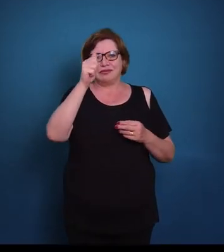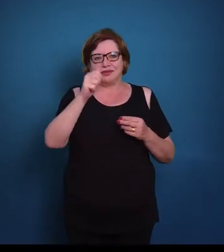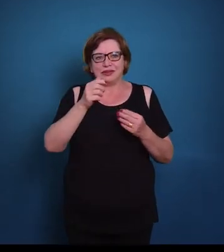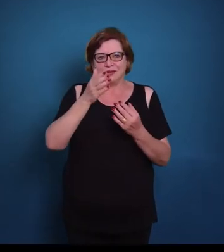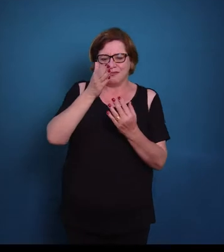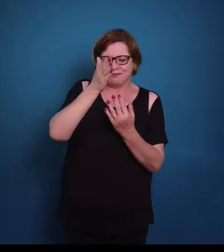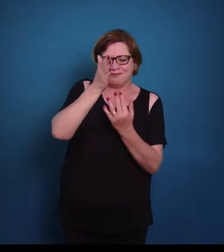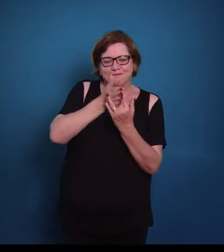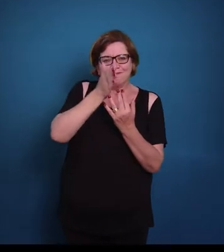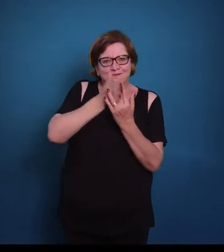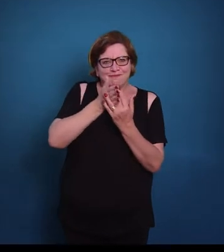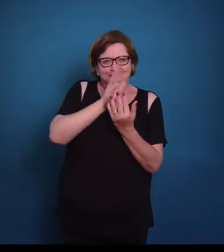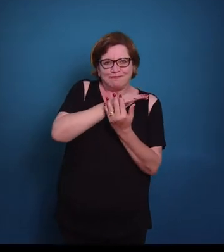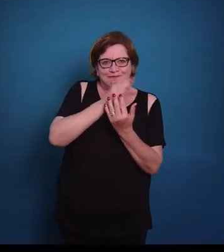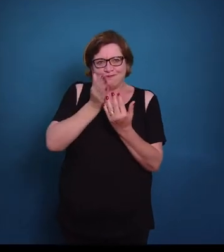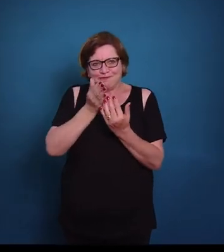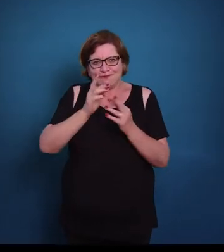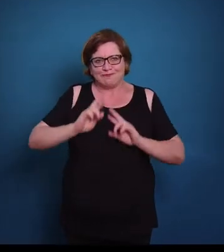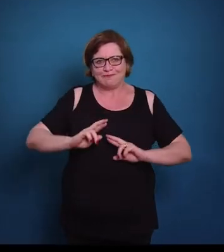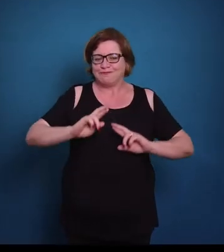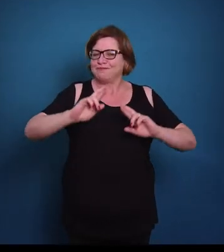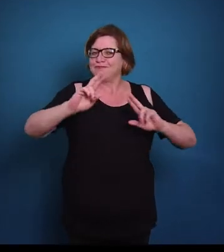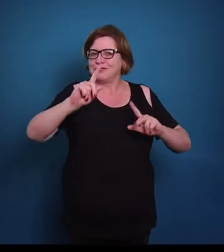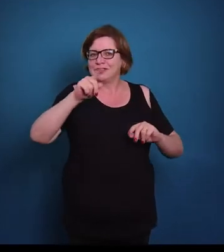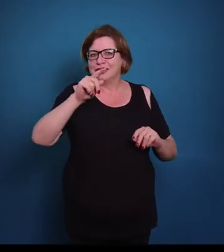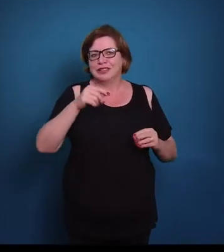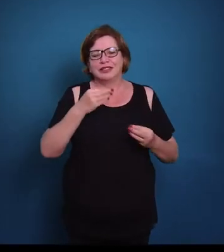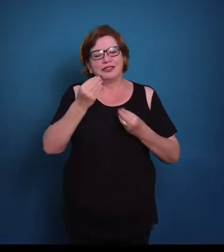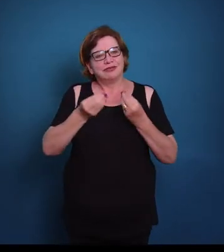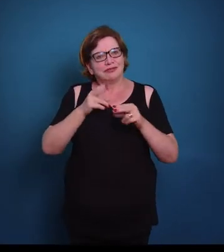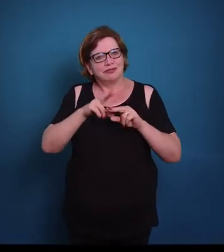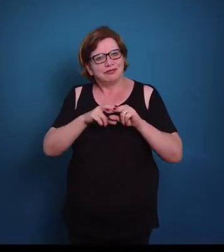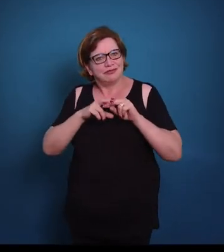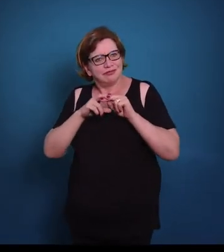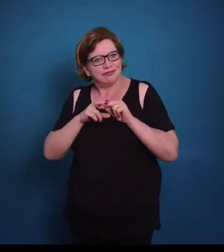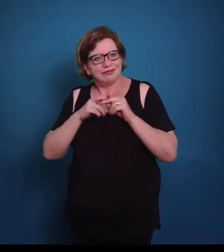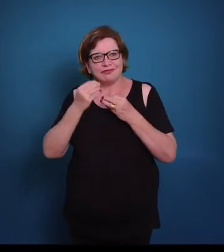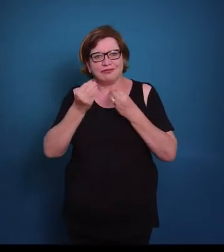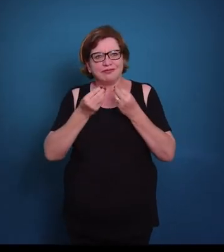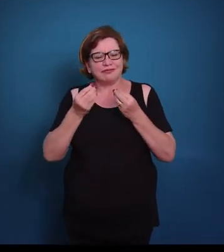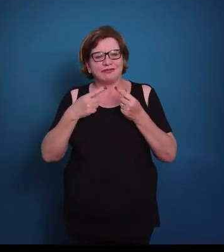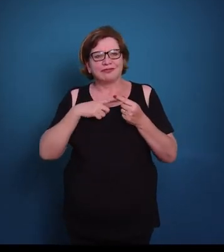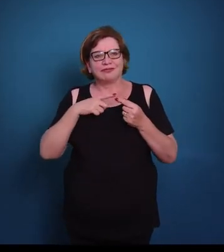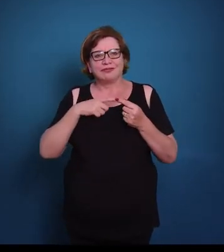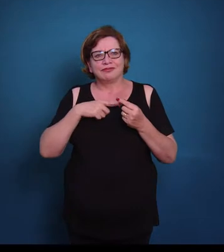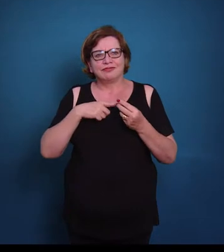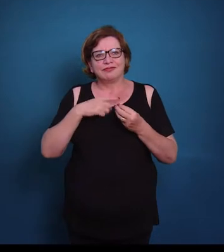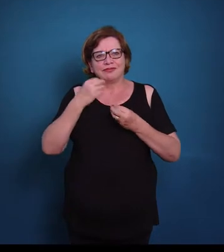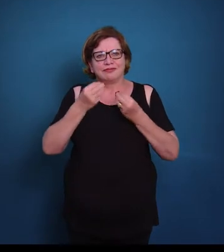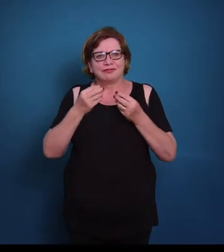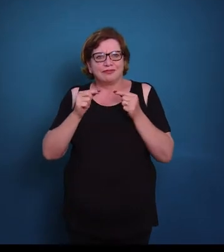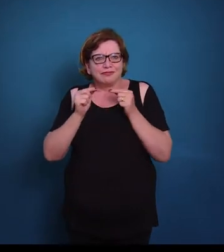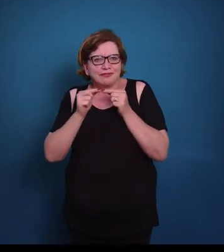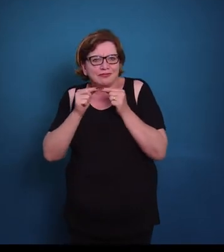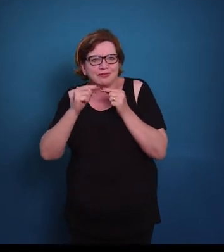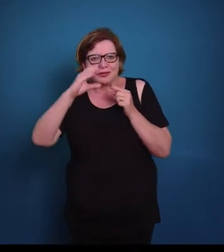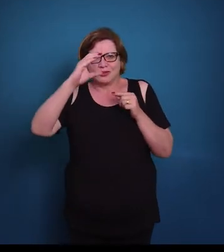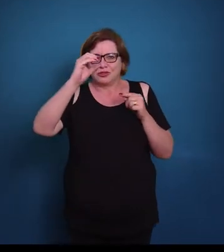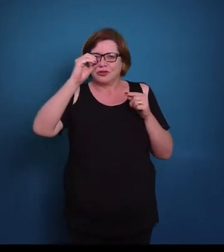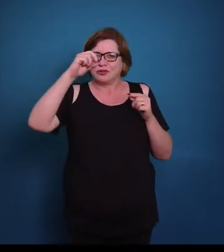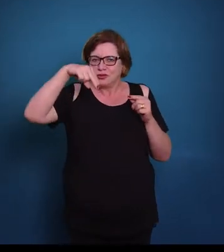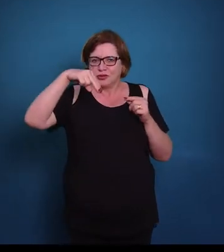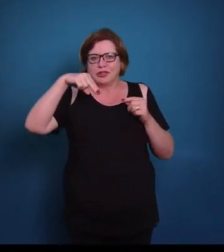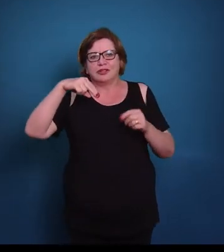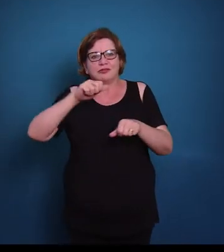cartilagem elástica, principalmente com o tecido conjuntivo denso,